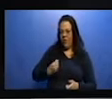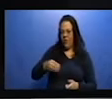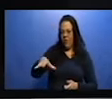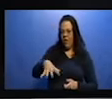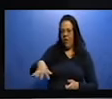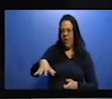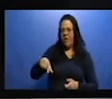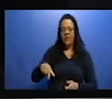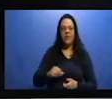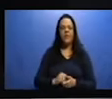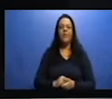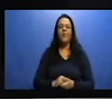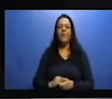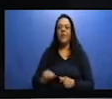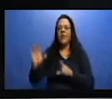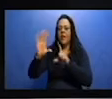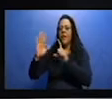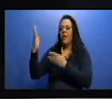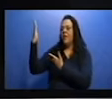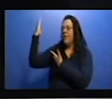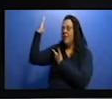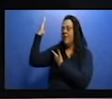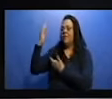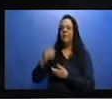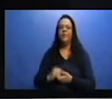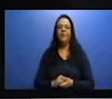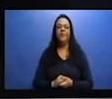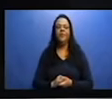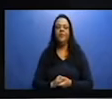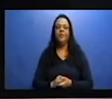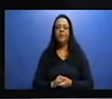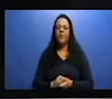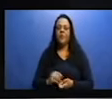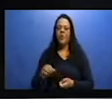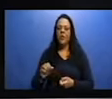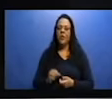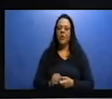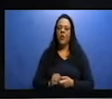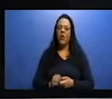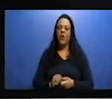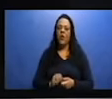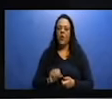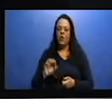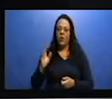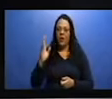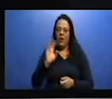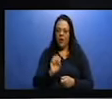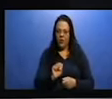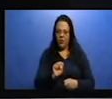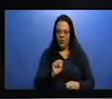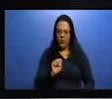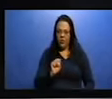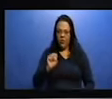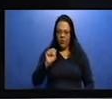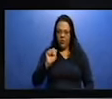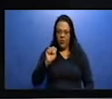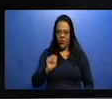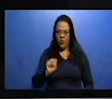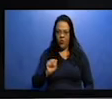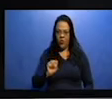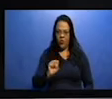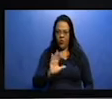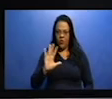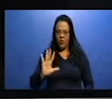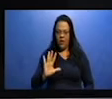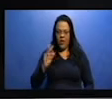nós podemos observar a porcentagem aqui. Podemos verificar que a região sudeste, com 93%, que é a região do estado de São